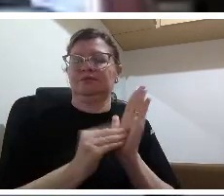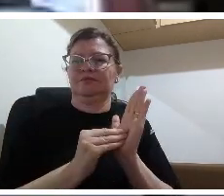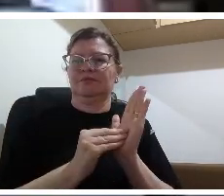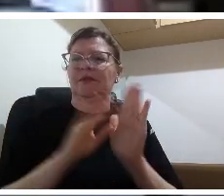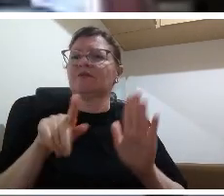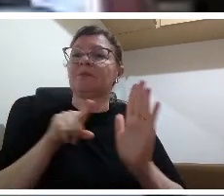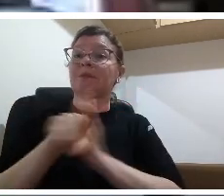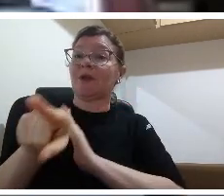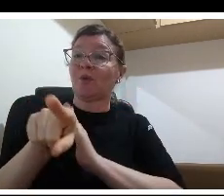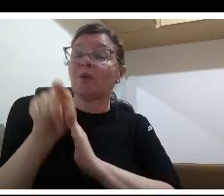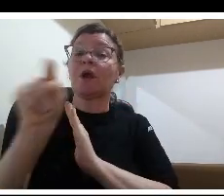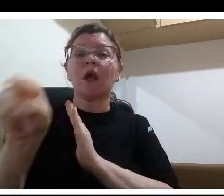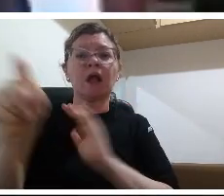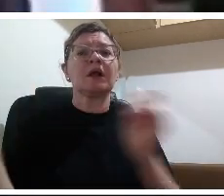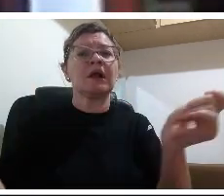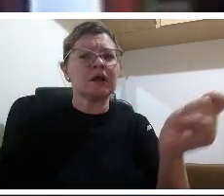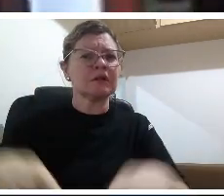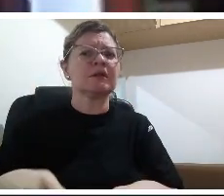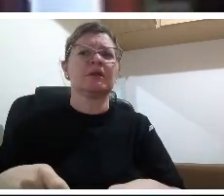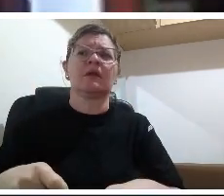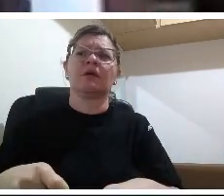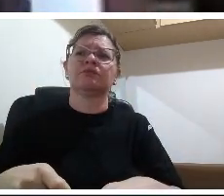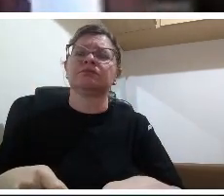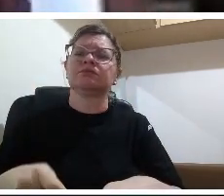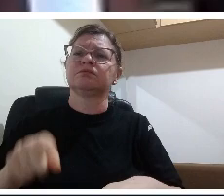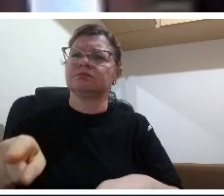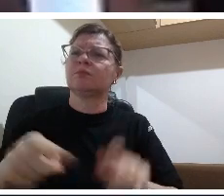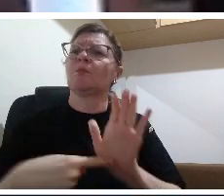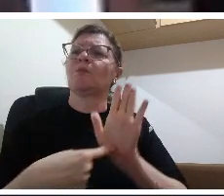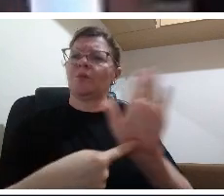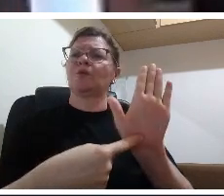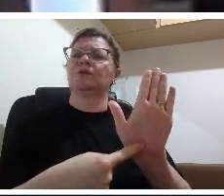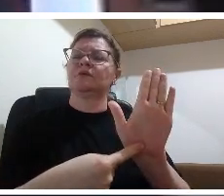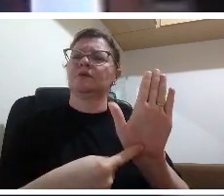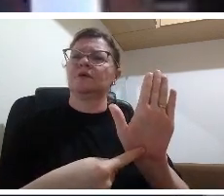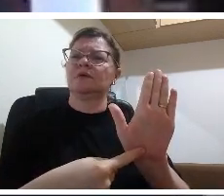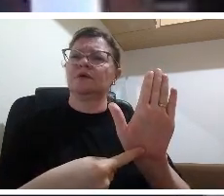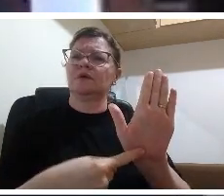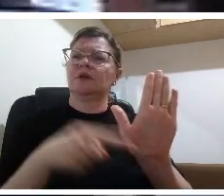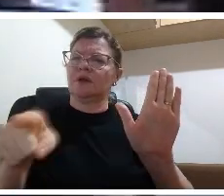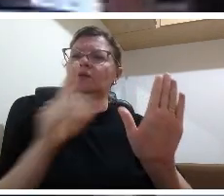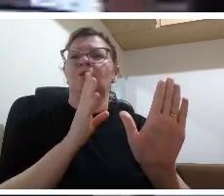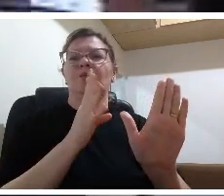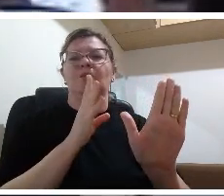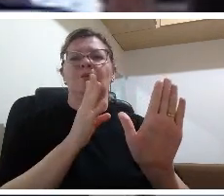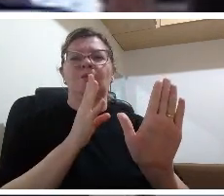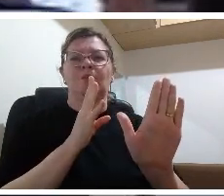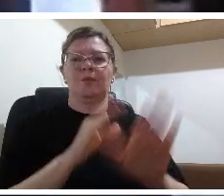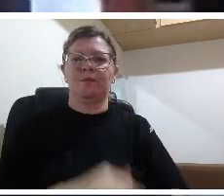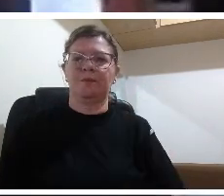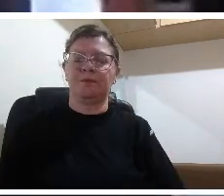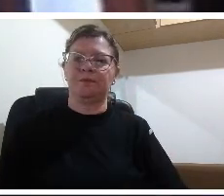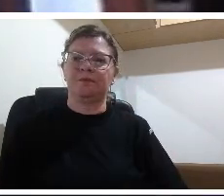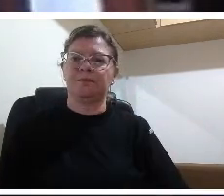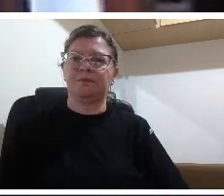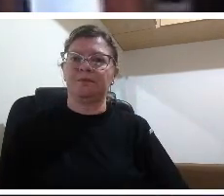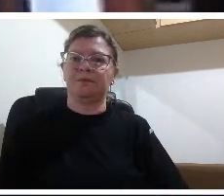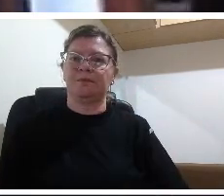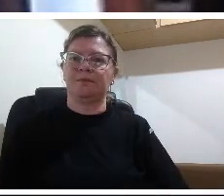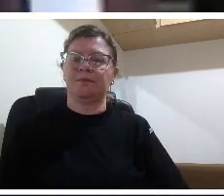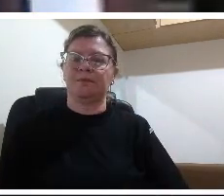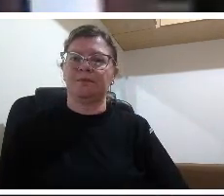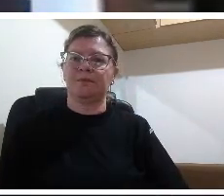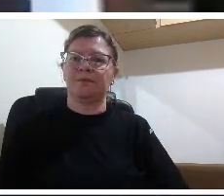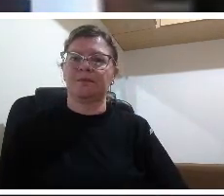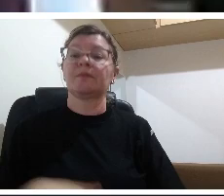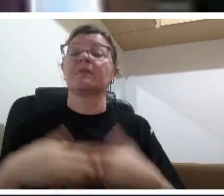reprovação veja que não falamos aliás a palavra a expressão re o prefixo